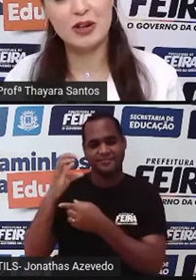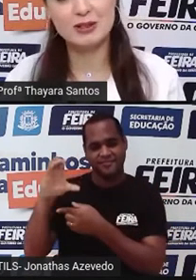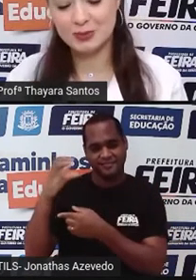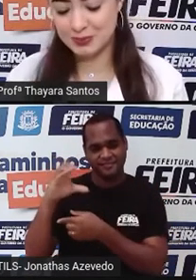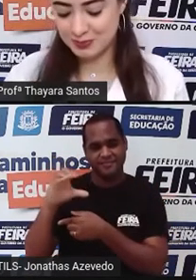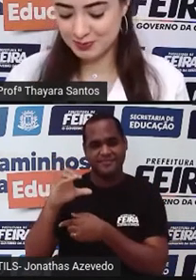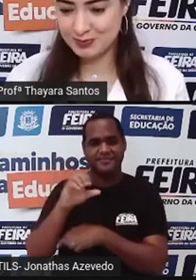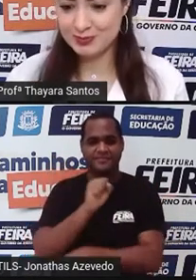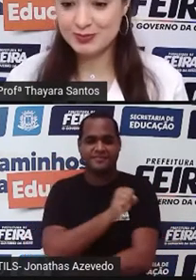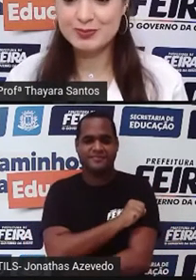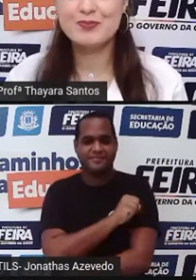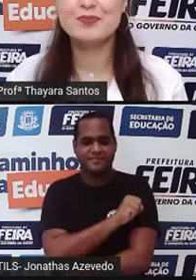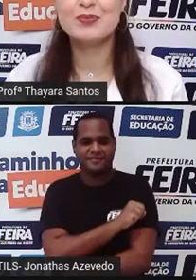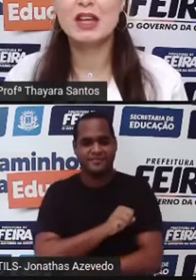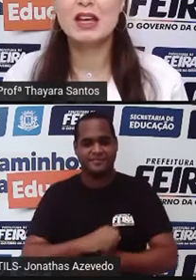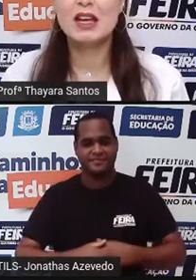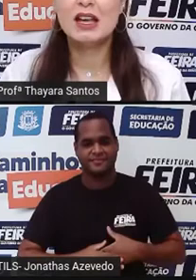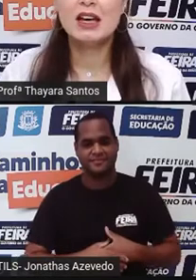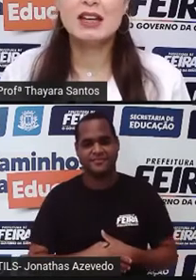oitavo ano.